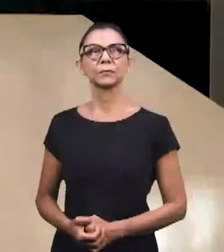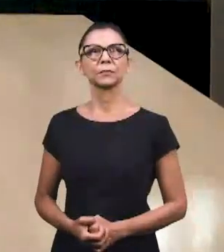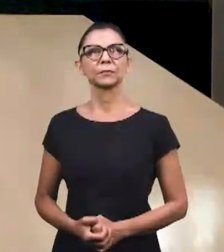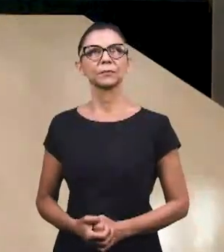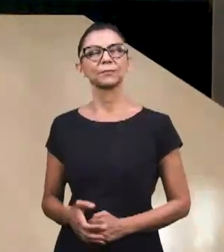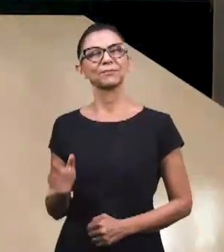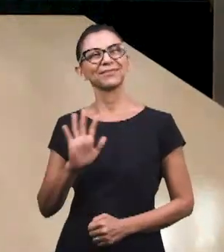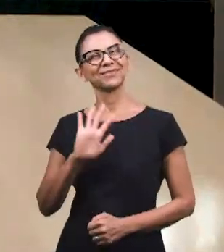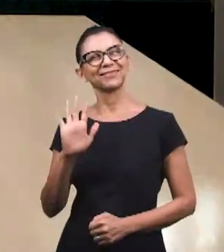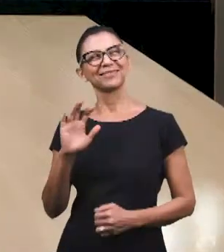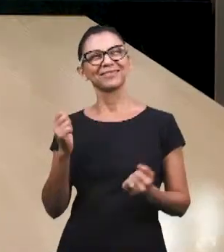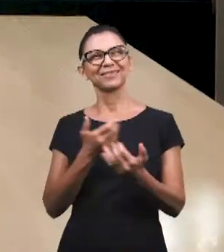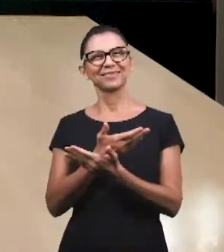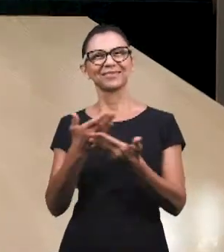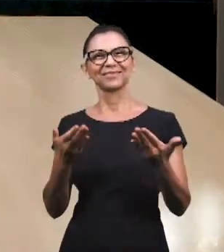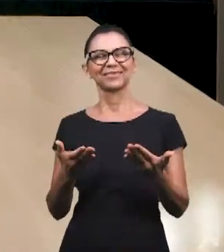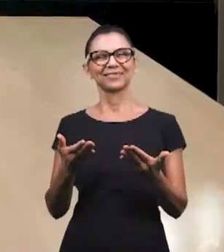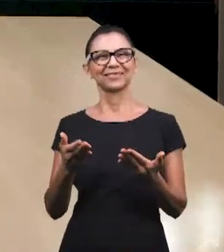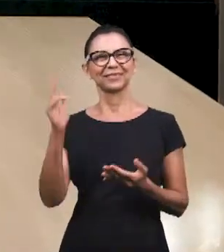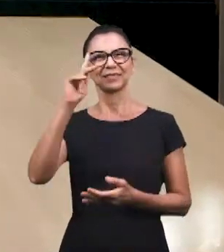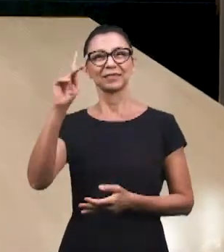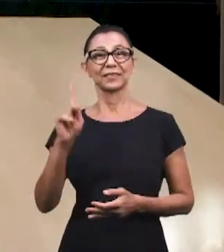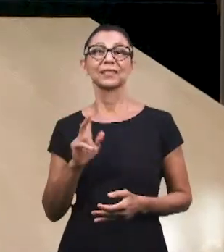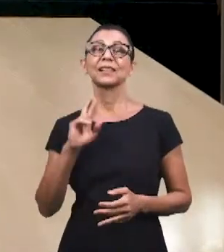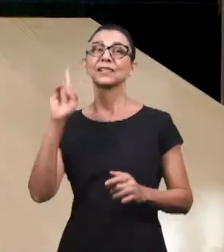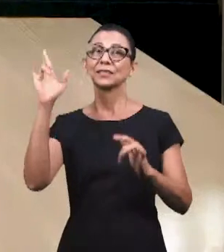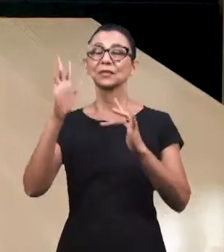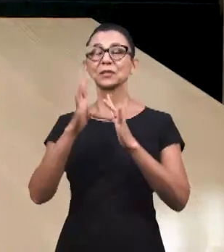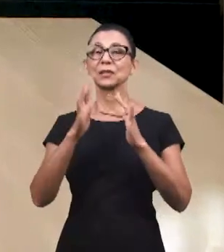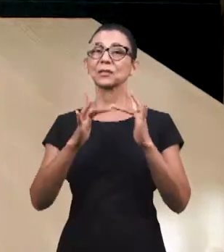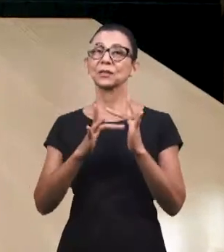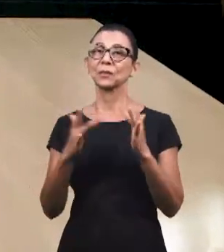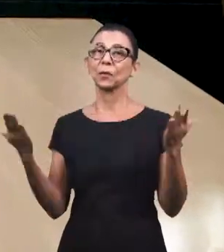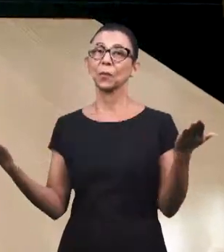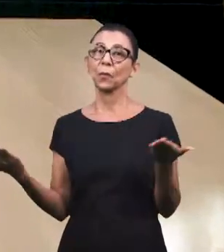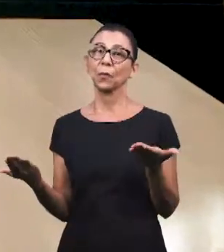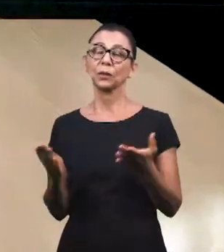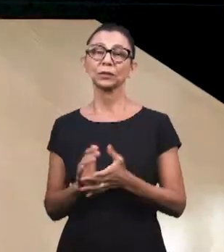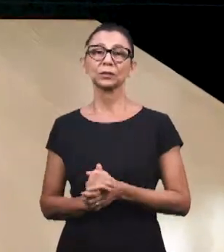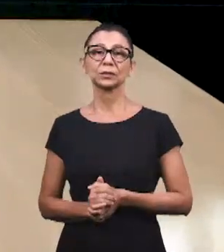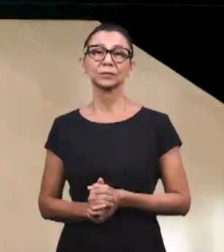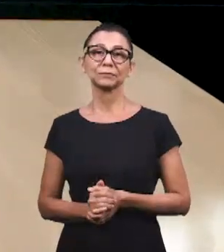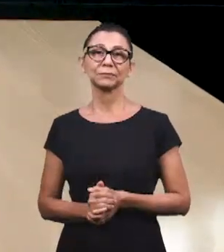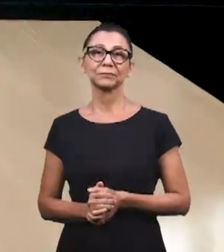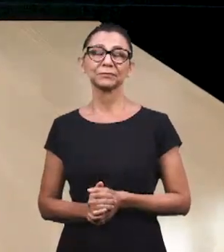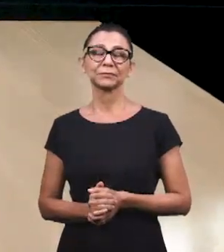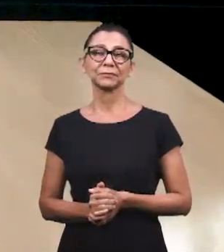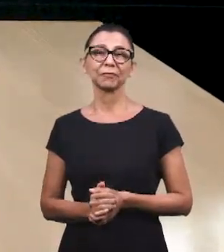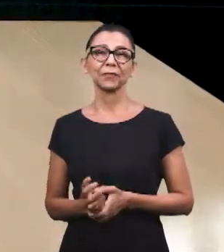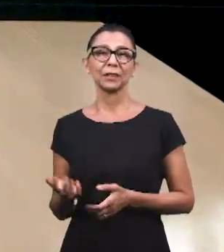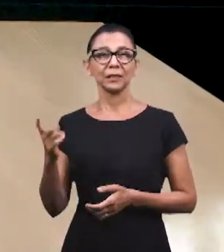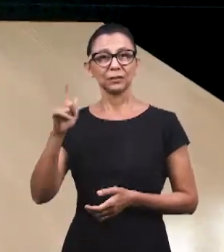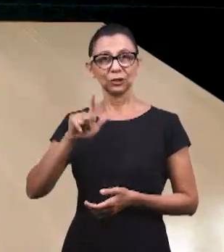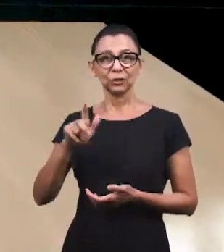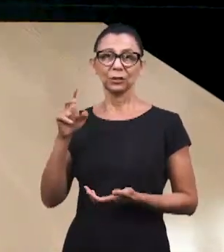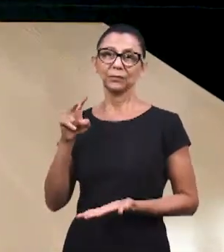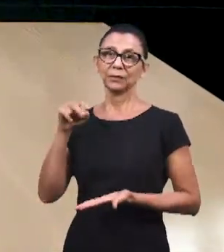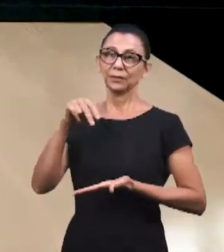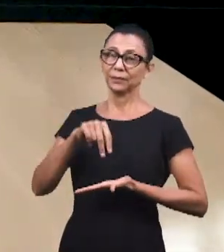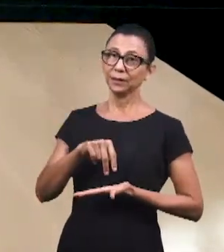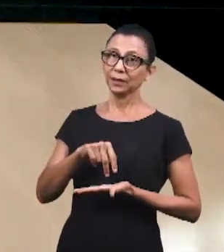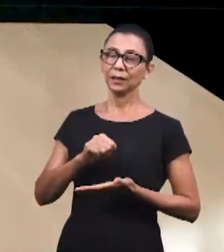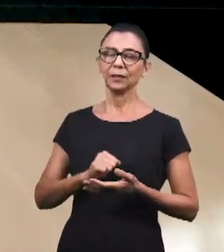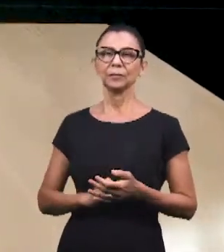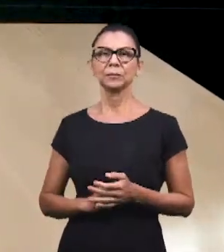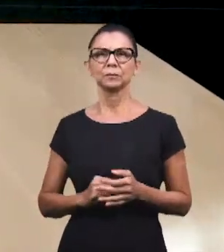Olá, quero cumprimentar os irmãos com a paz do Senhor Jesus. Nós estamos aqui mais uma vez para adiantar aqui algumas